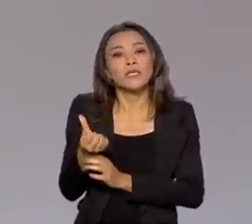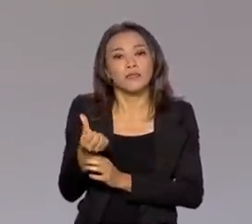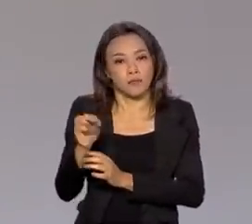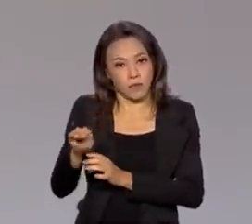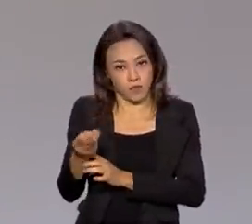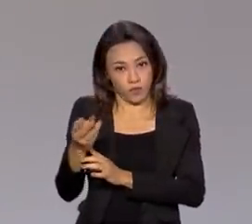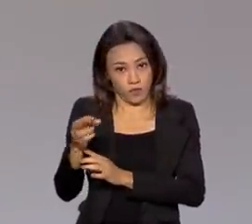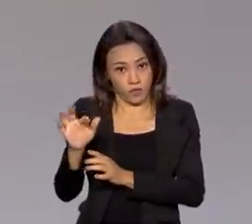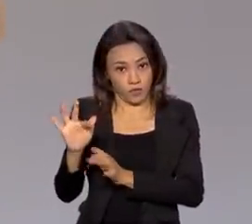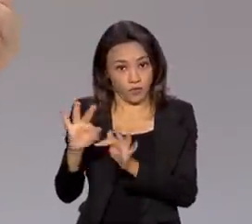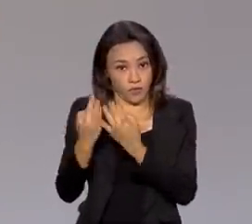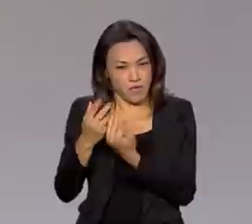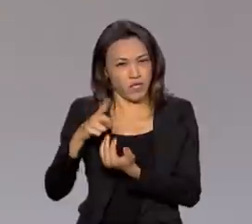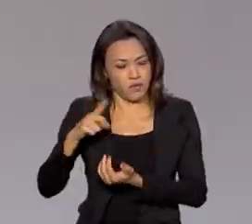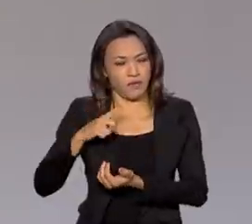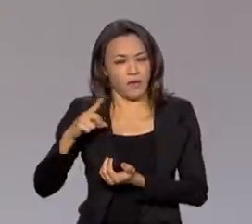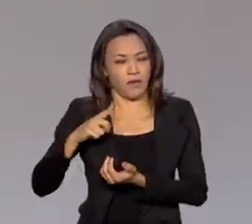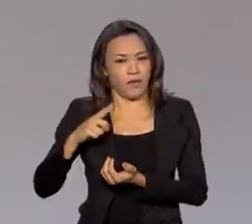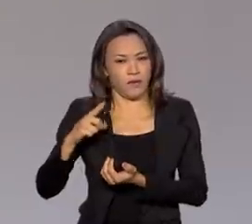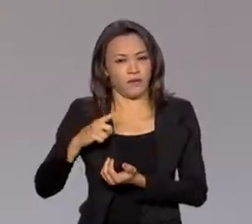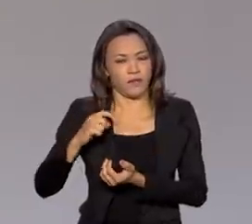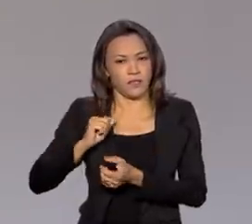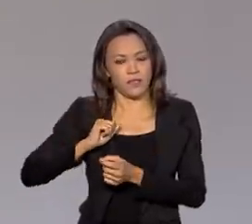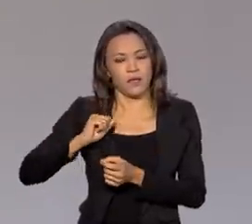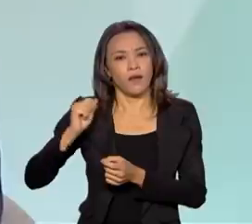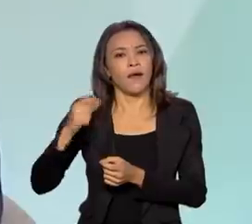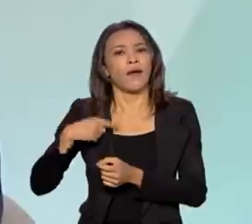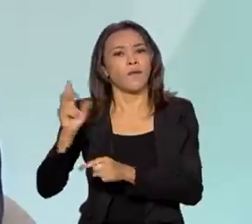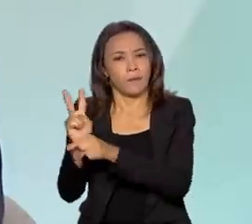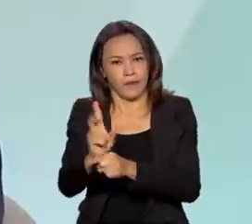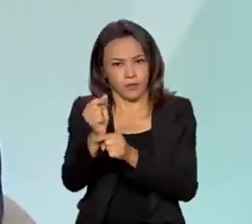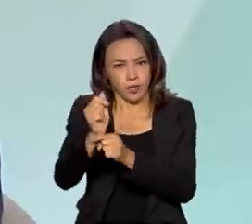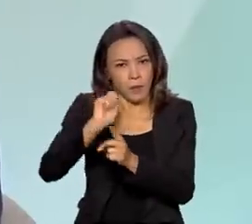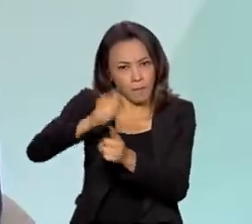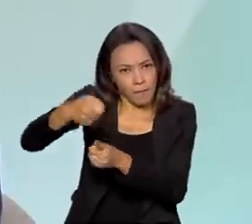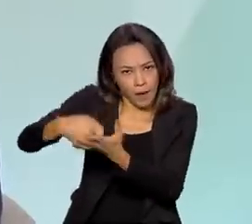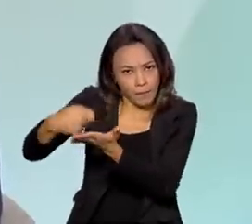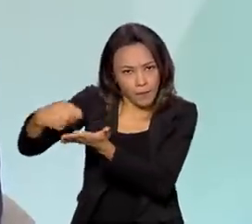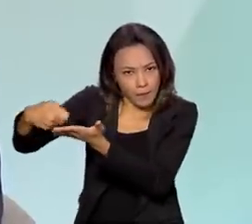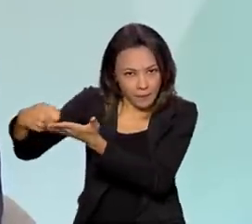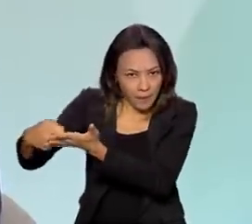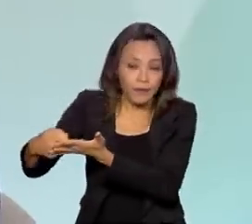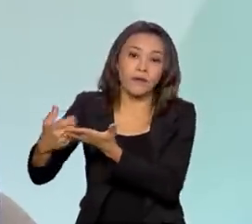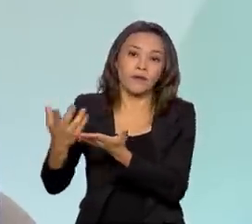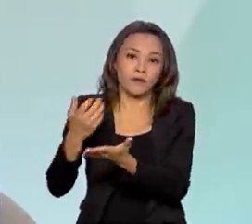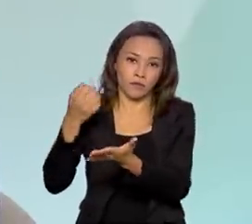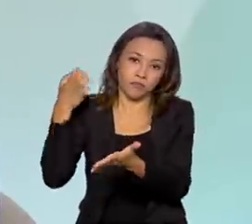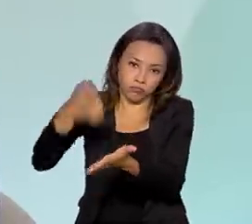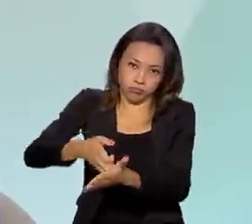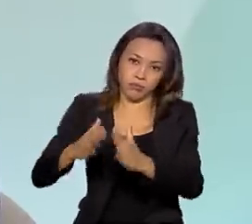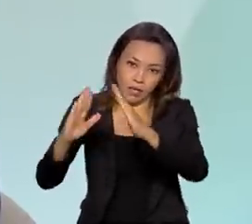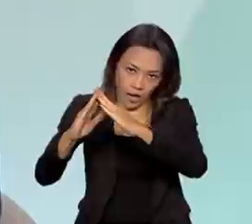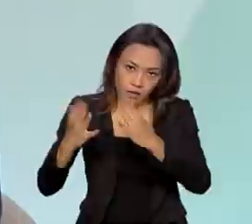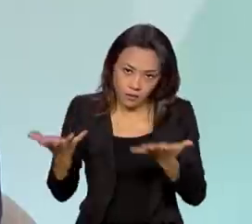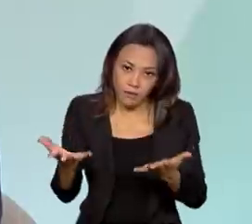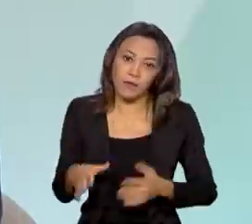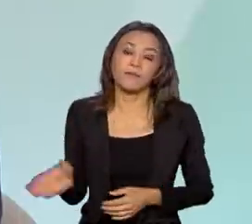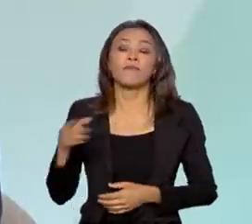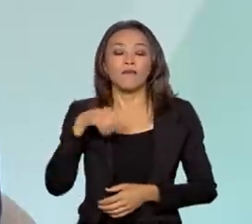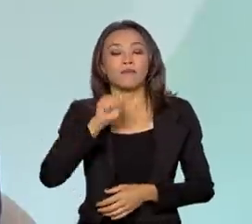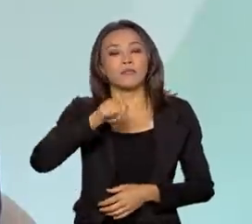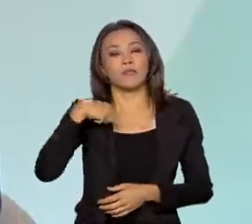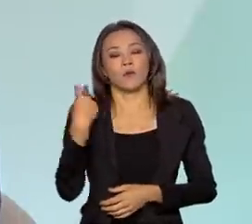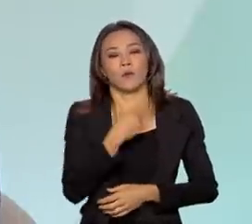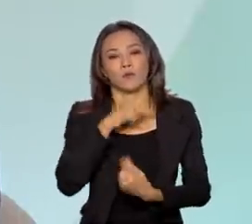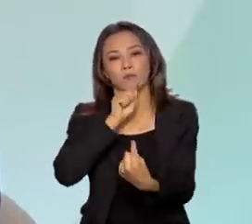com crédito habitacional, estejam com financiamentos, é isso? Perfeito, Paulo. Nosso objetivo, esse é o nosso objetivo, que nós estamos